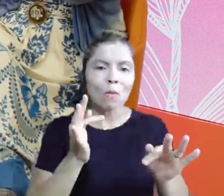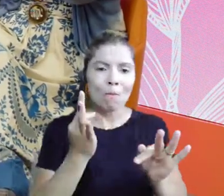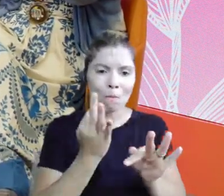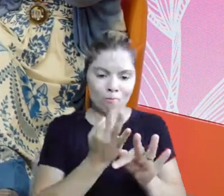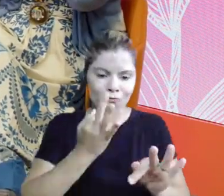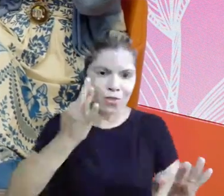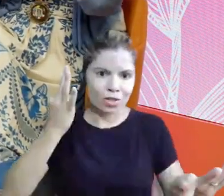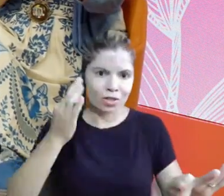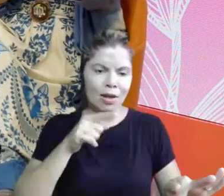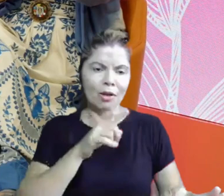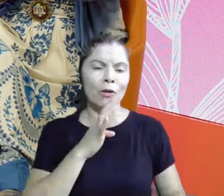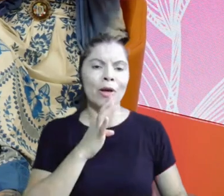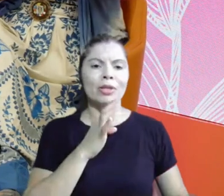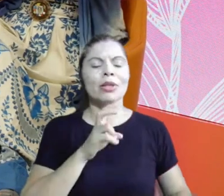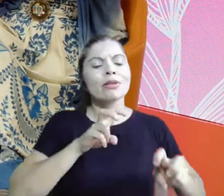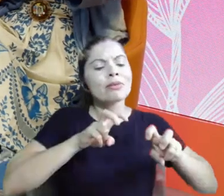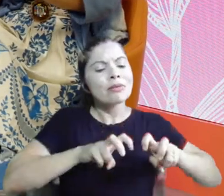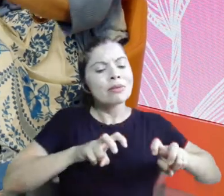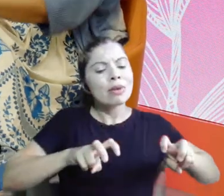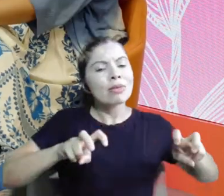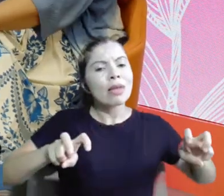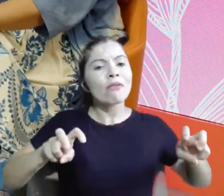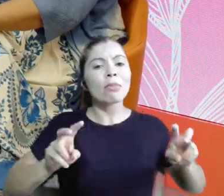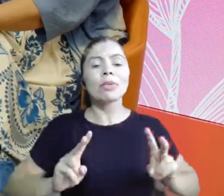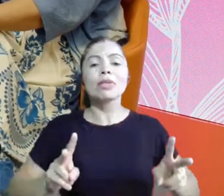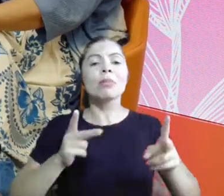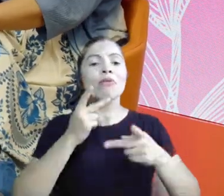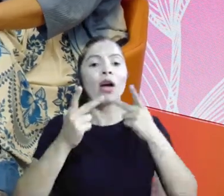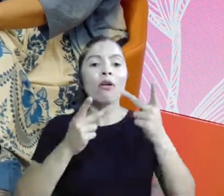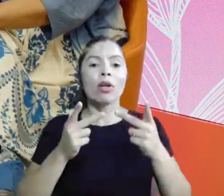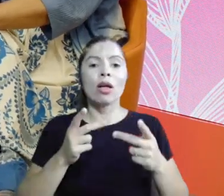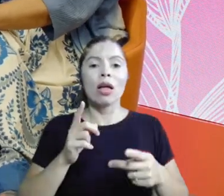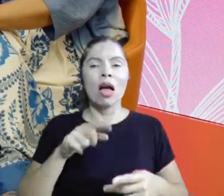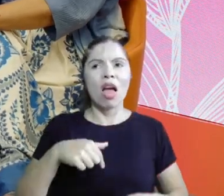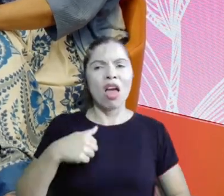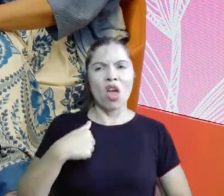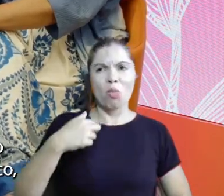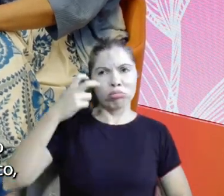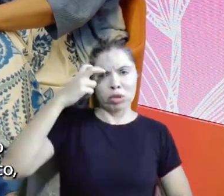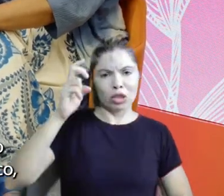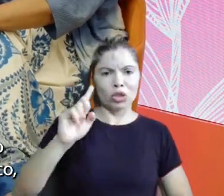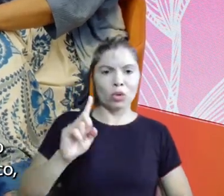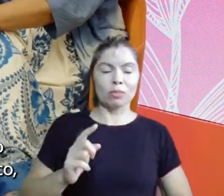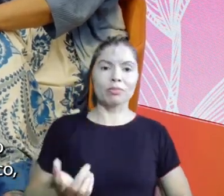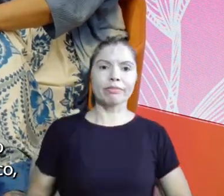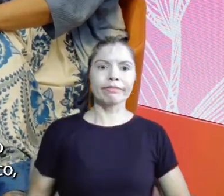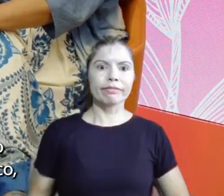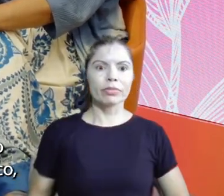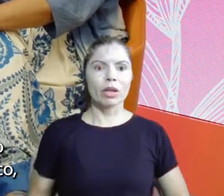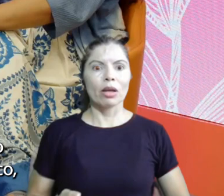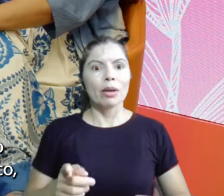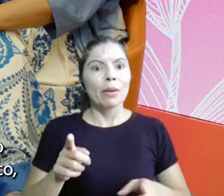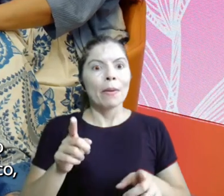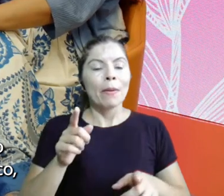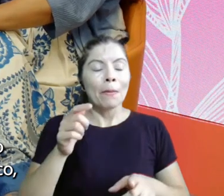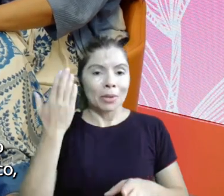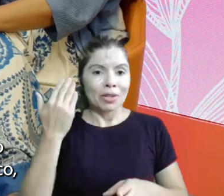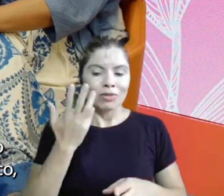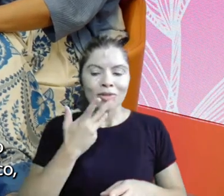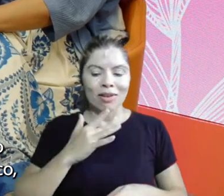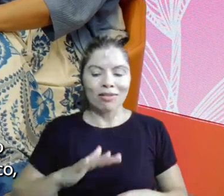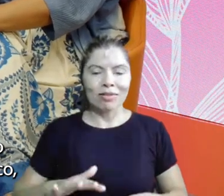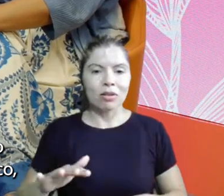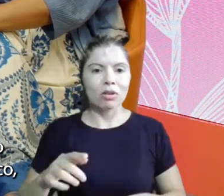destrinchava qualquer assunto e ele sentava com a gente e sempre falava que não era inteligente, primeiro que a gente estava sentado em cima de cem mil